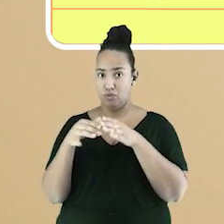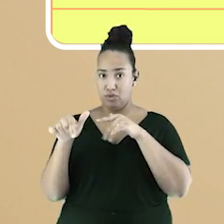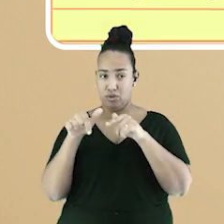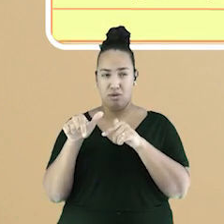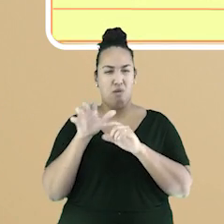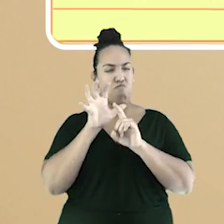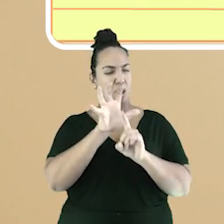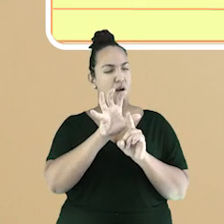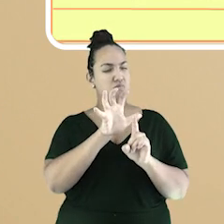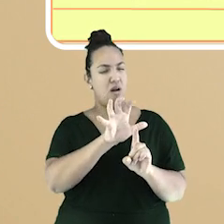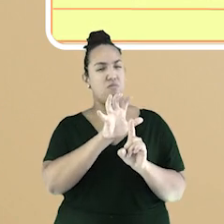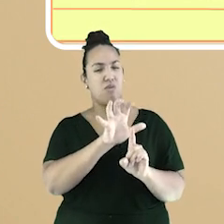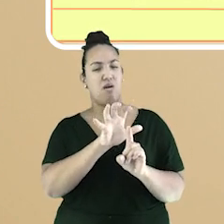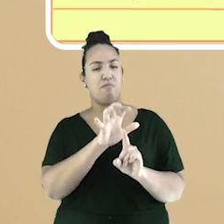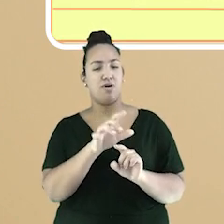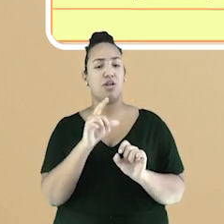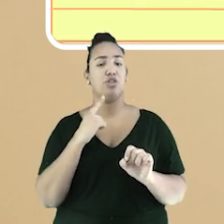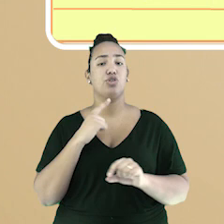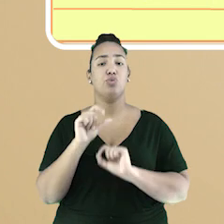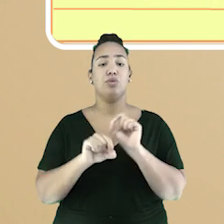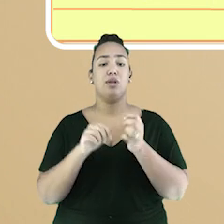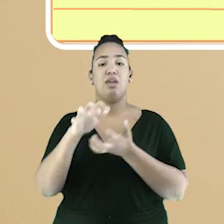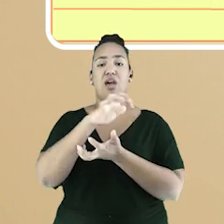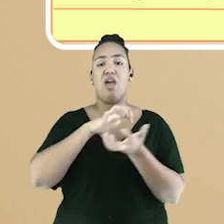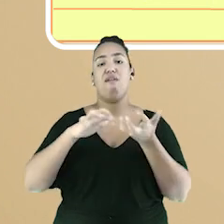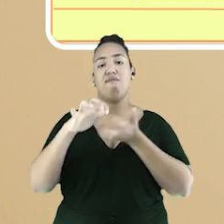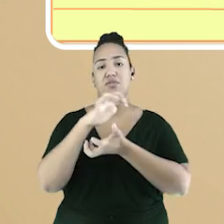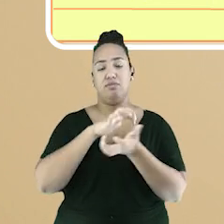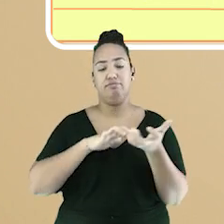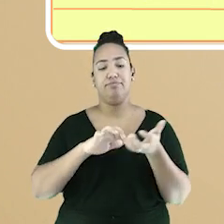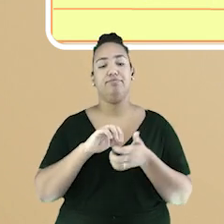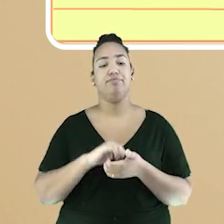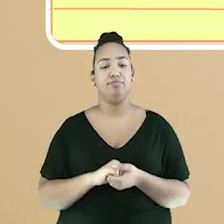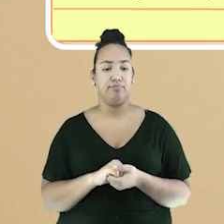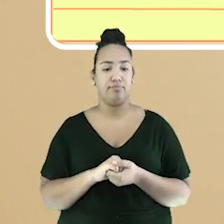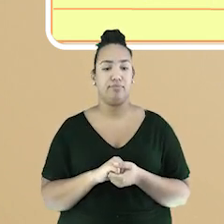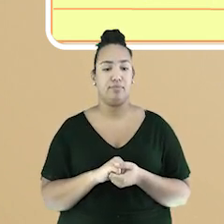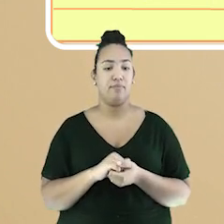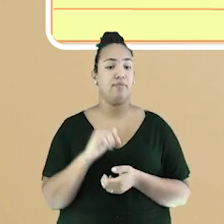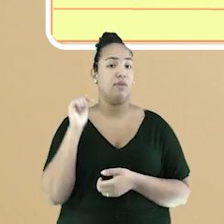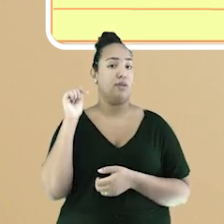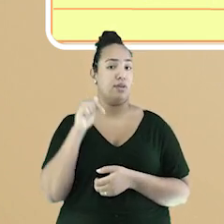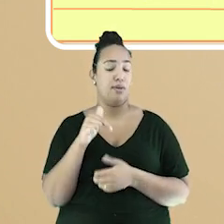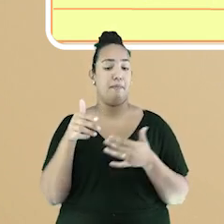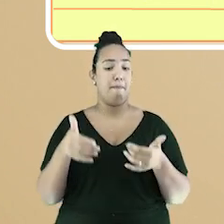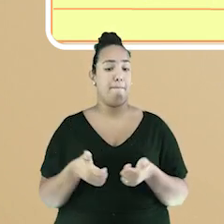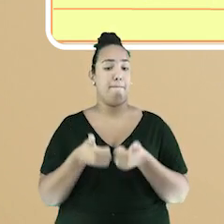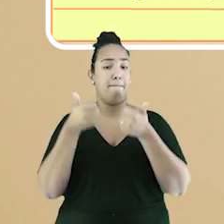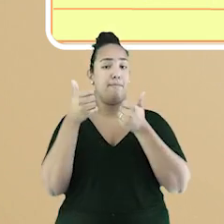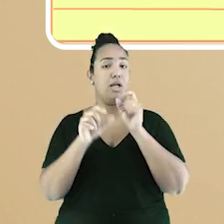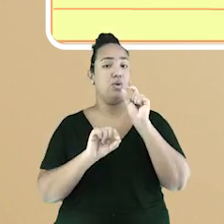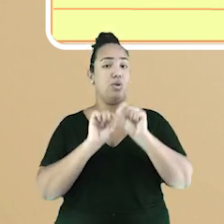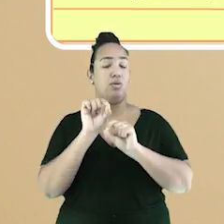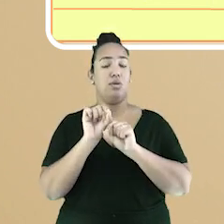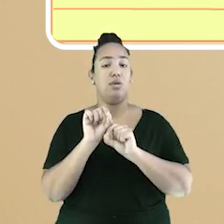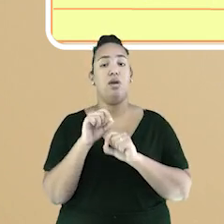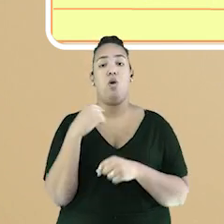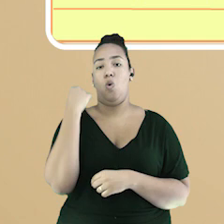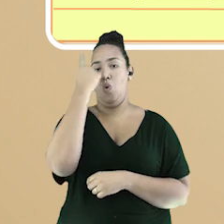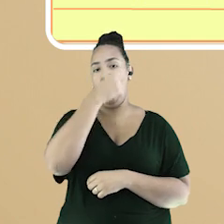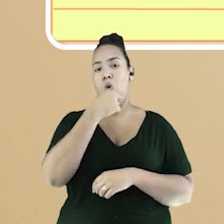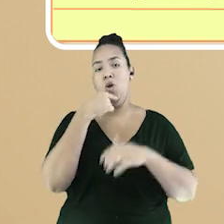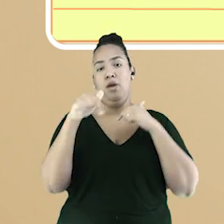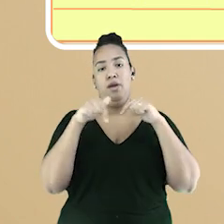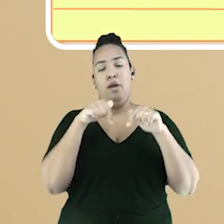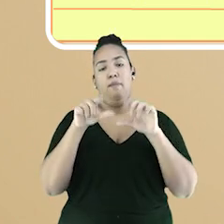greve. Uma das melhorias mais sensíveis conquistadas pelos trabalhadores foi a redução da jornada de trabalho por